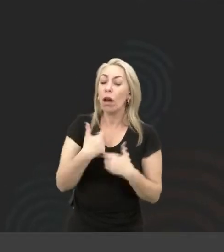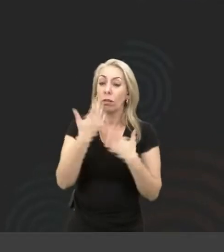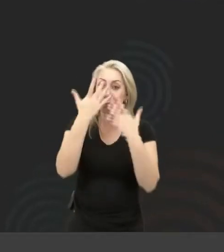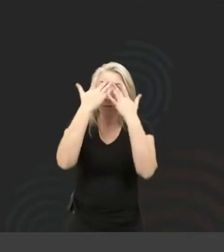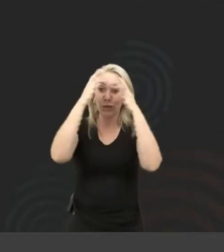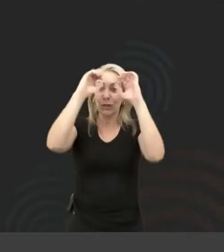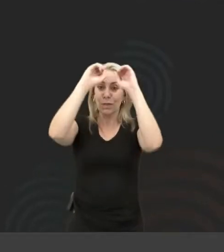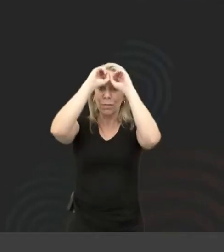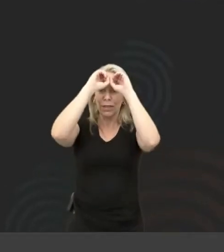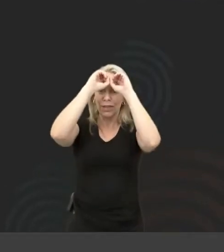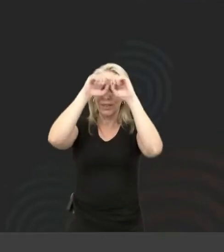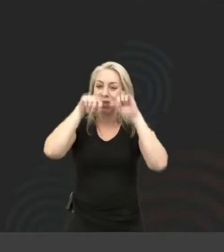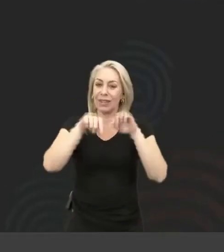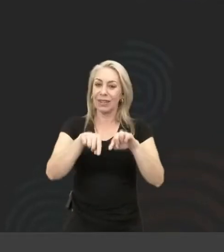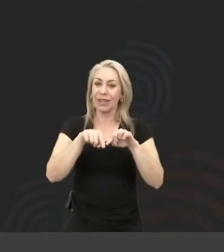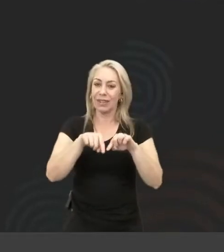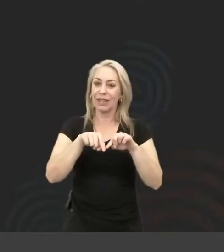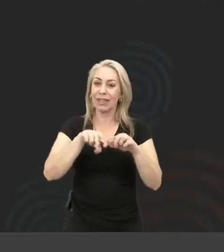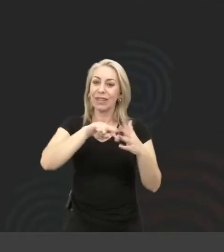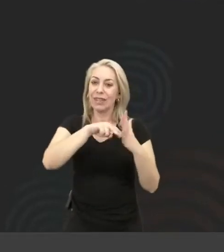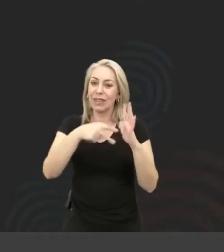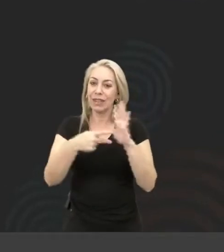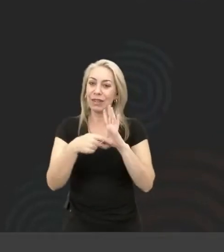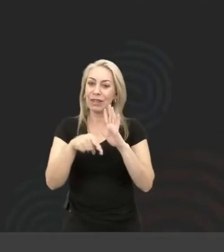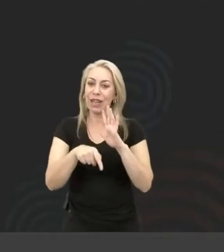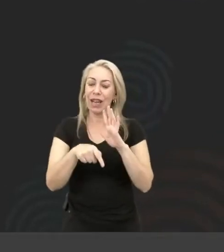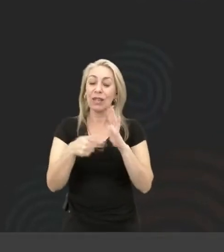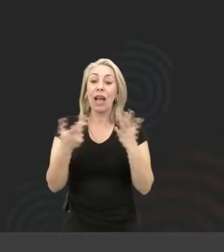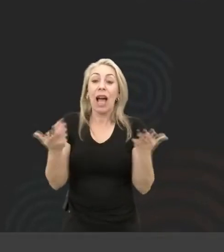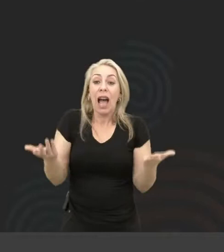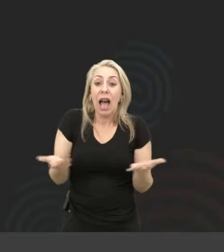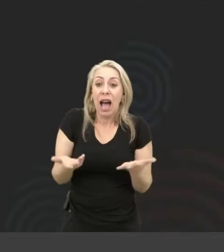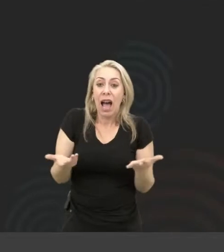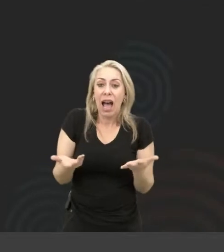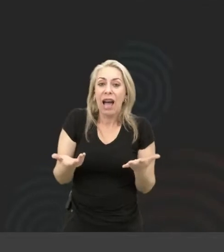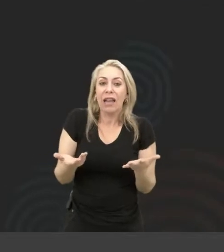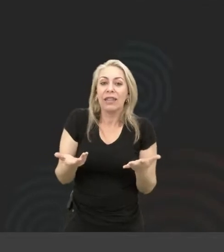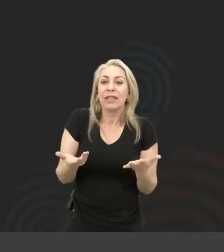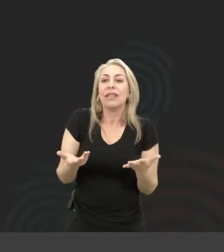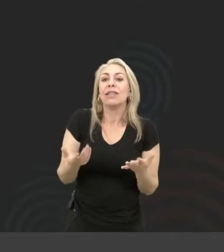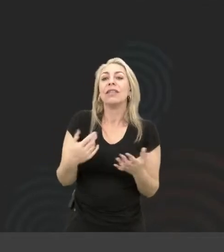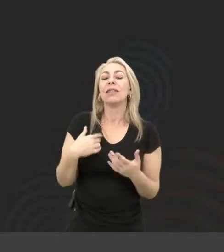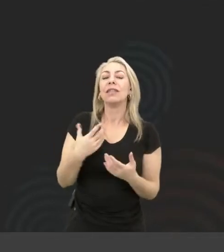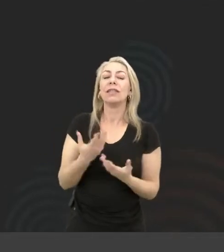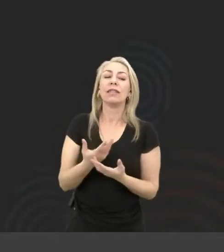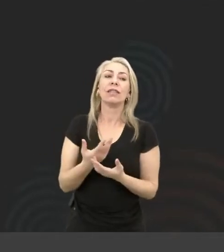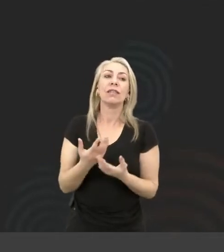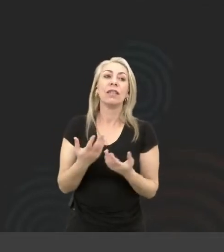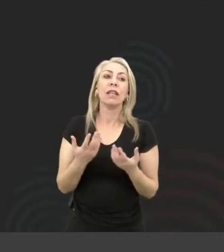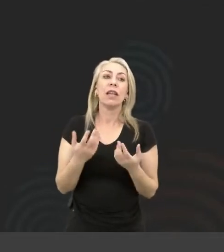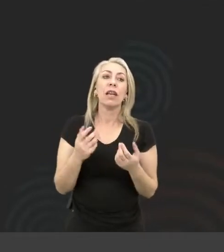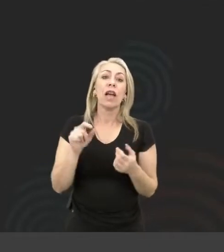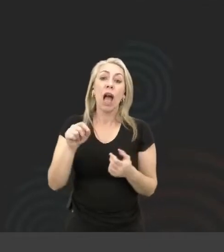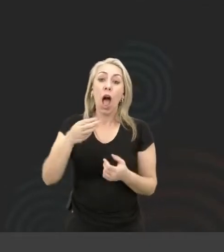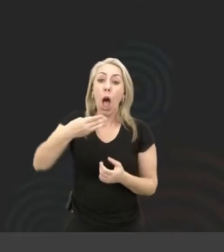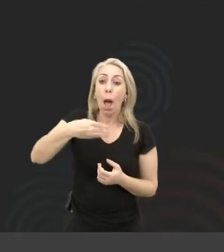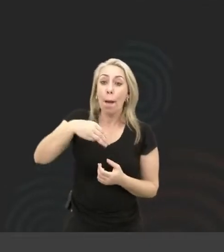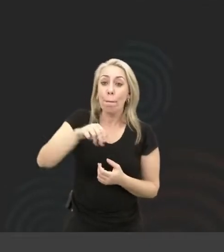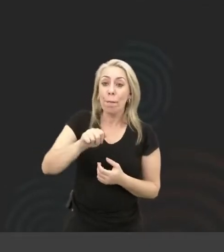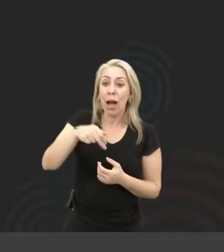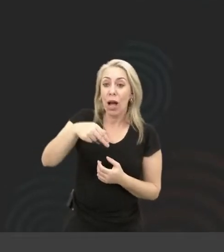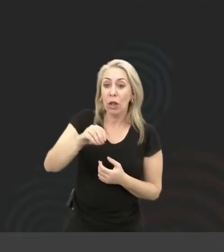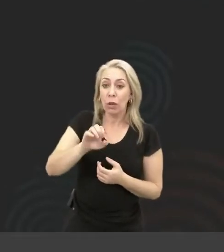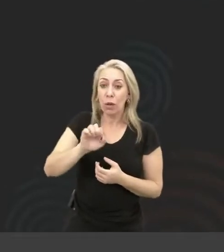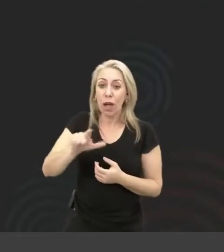sabia disso. E aí, acabou, por bem, por muito bem, que o Manuel não